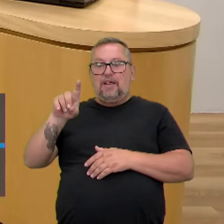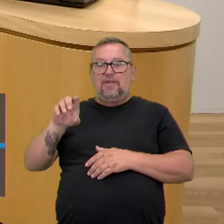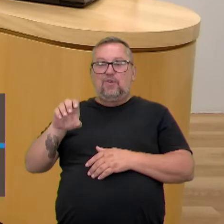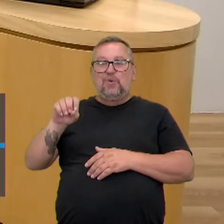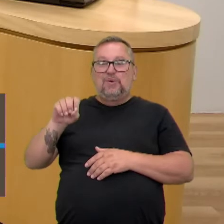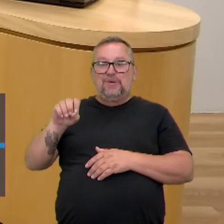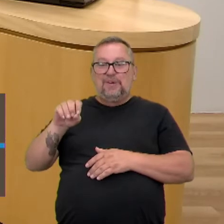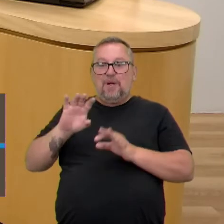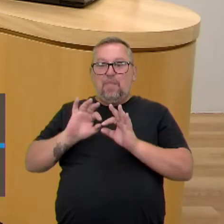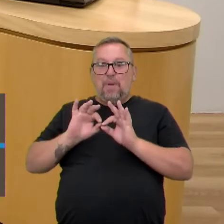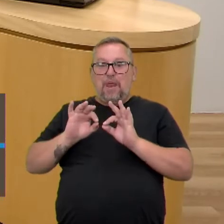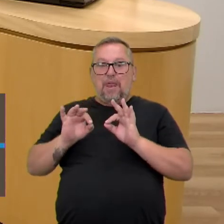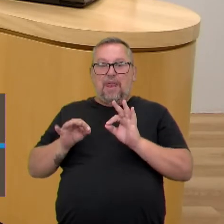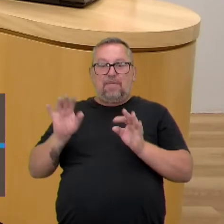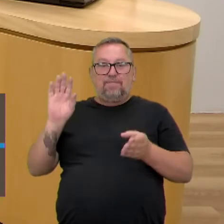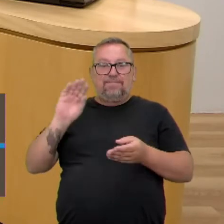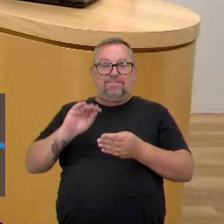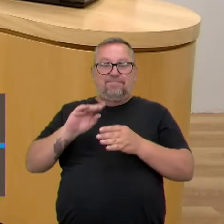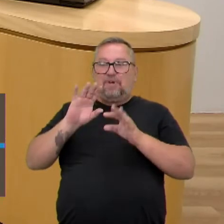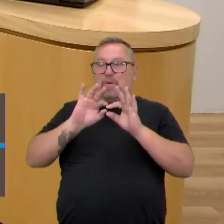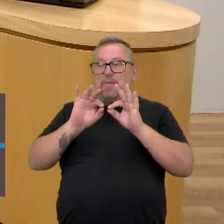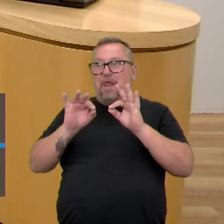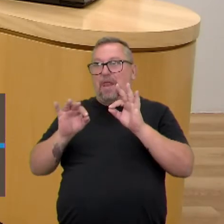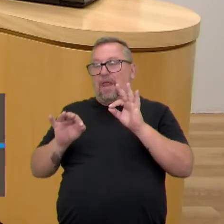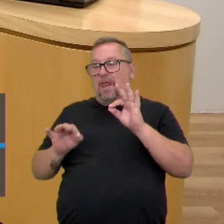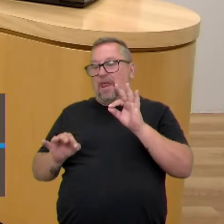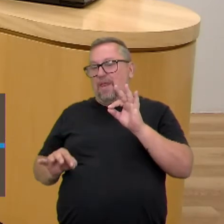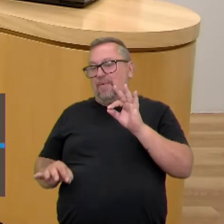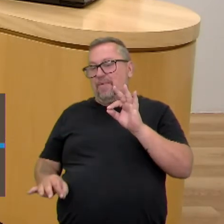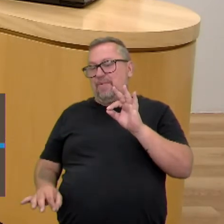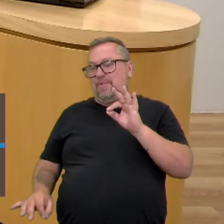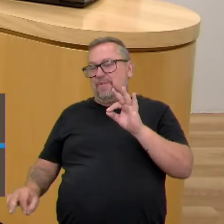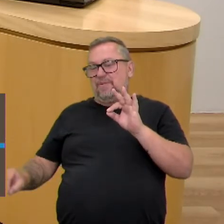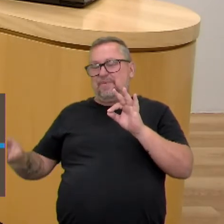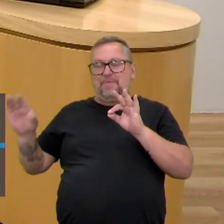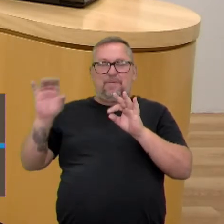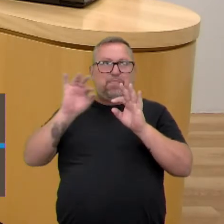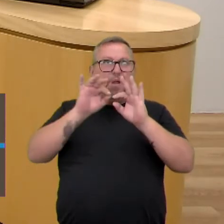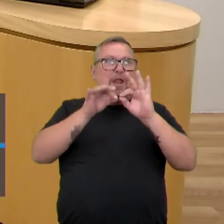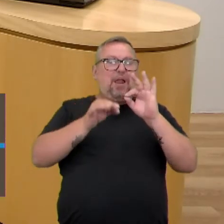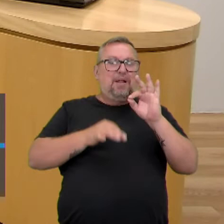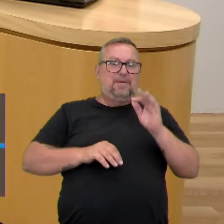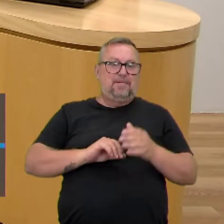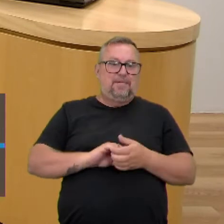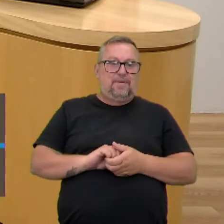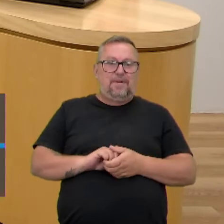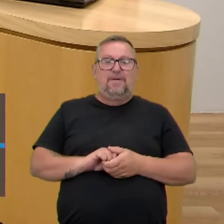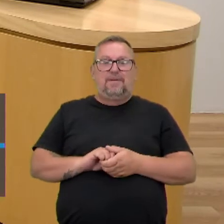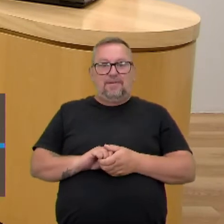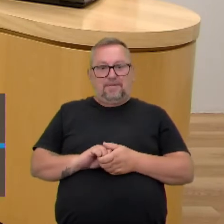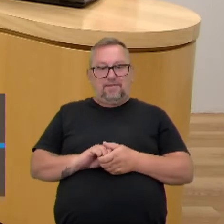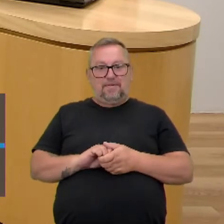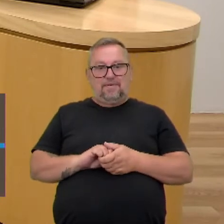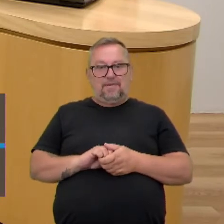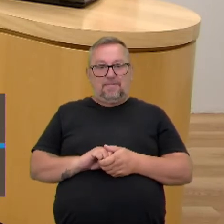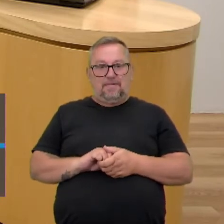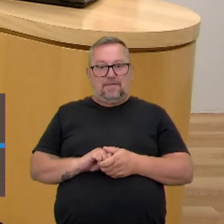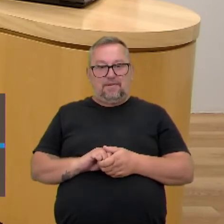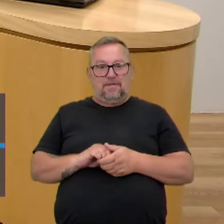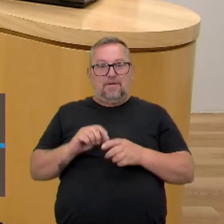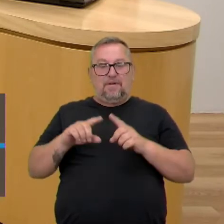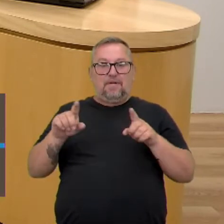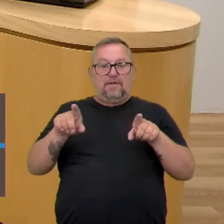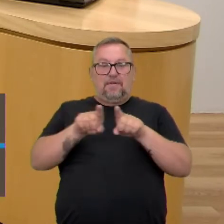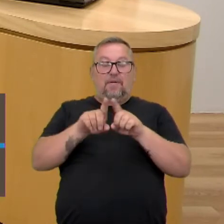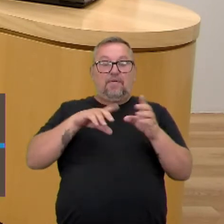É verdade? E colocam coisas em latim e citam isso e não sei o quê. Porque,